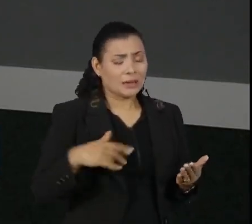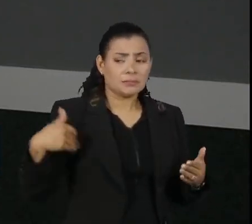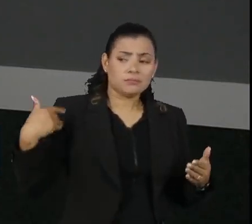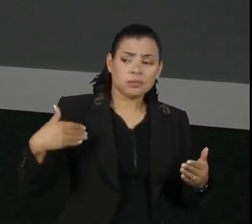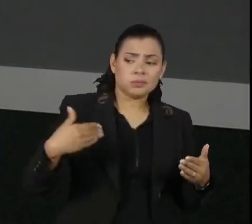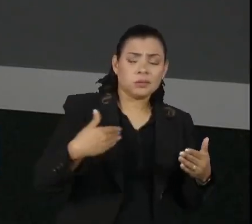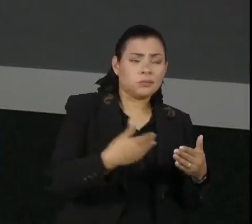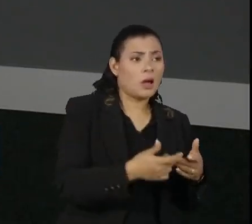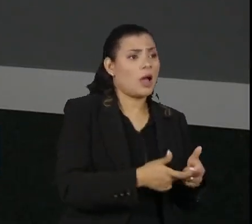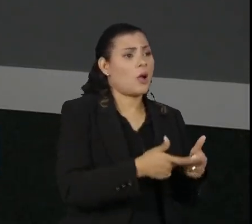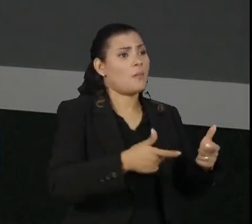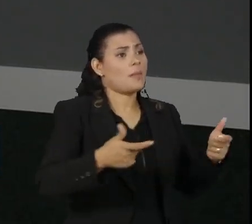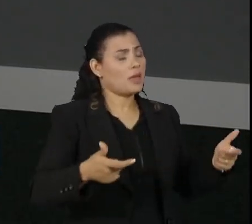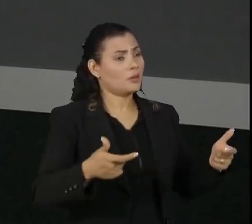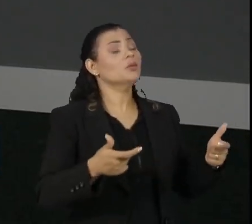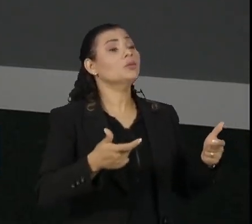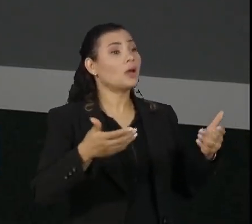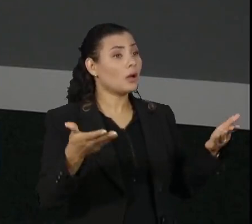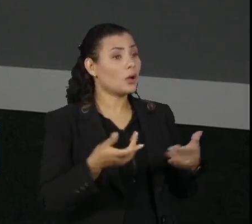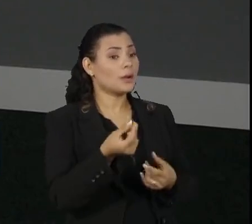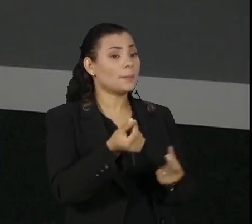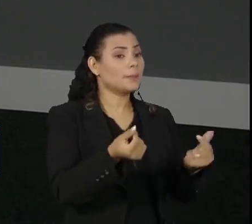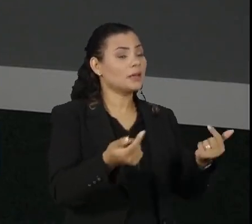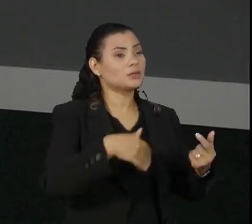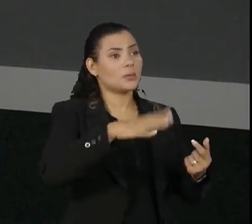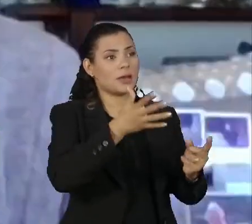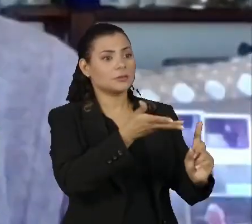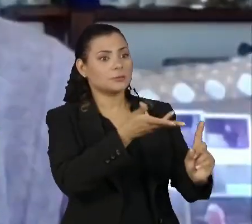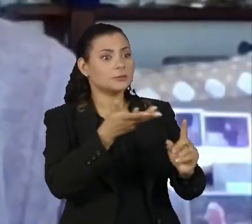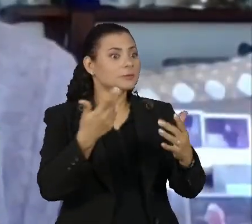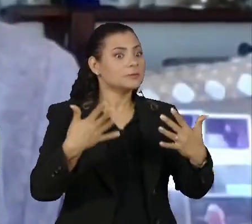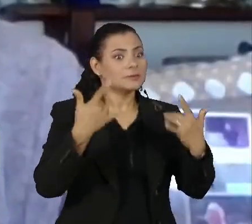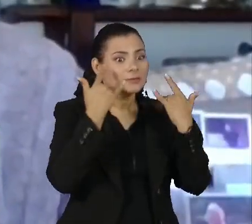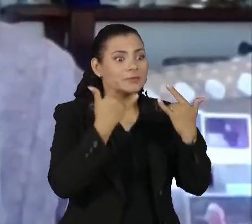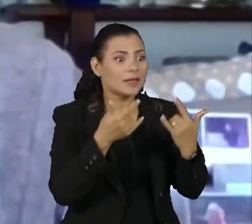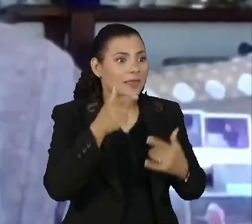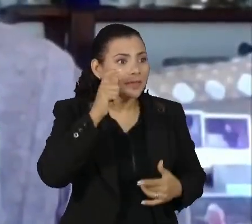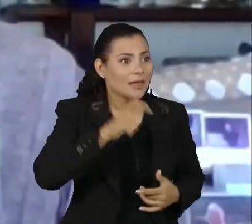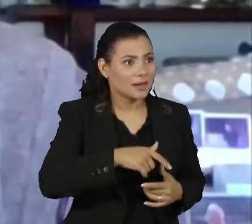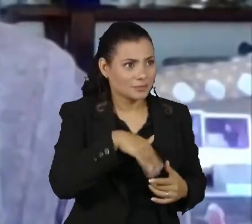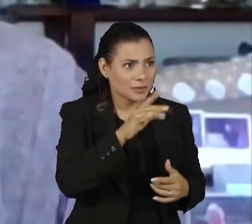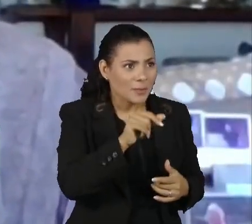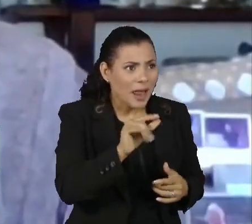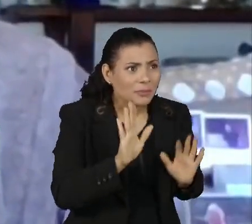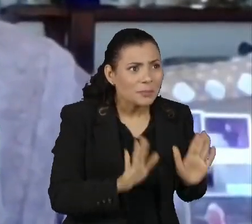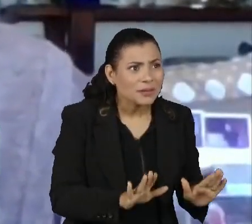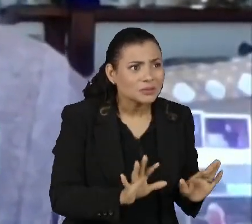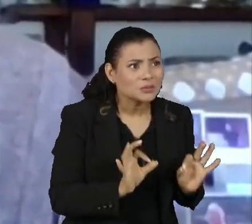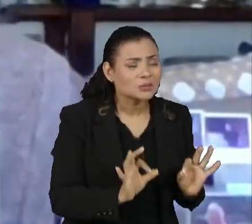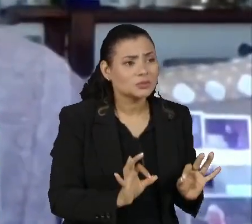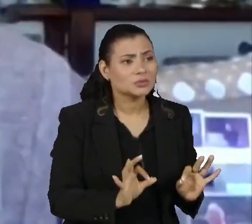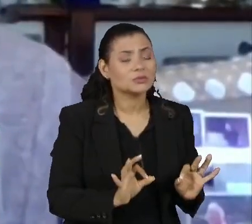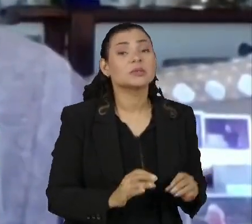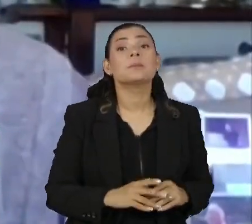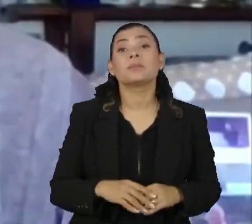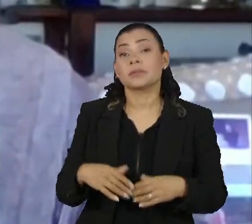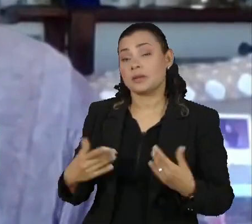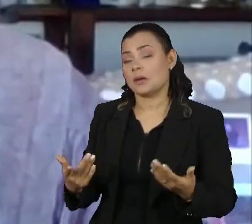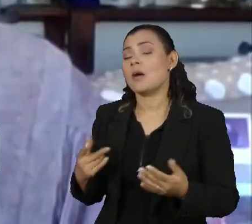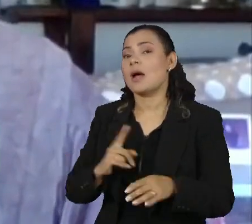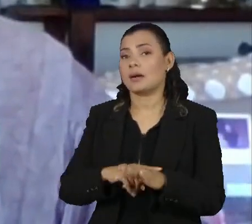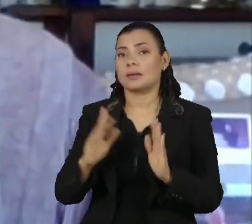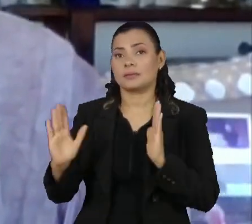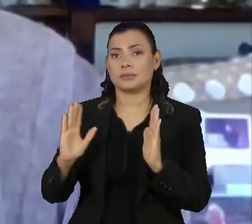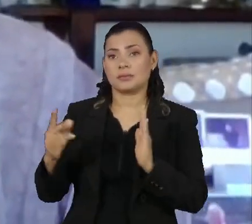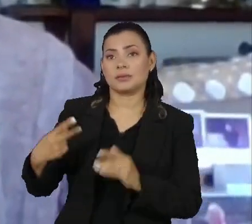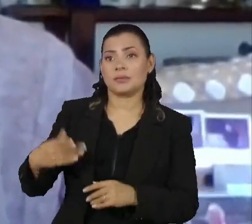aumento maior de ofertas com preços mais atrativos? A nossa demanda no Brasil, sobretudo nessa faixa de renda,